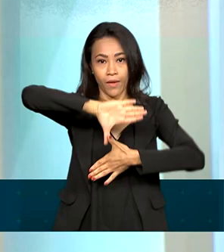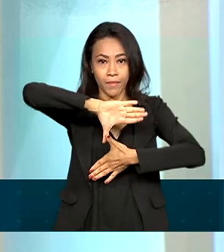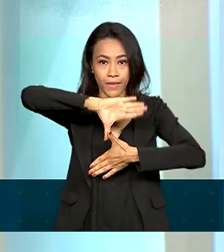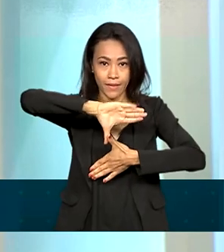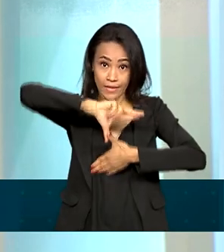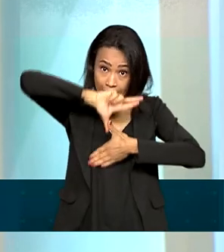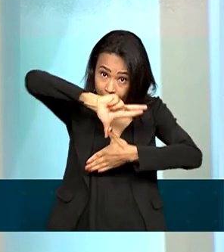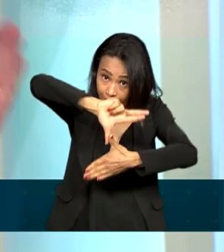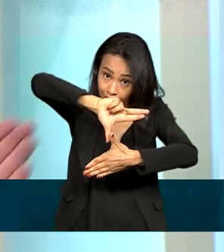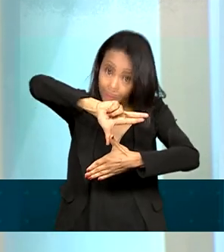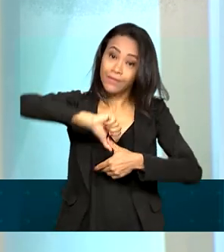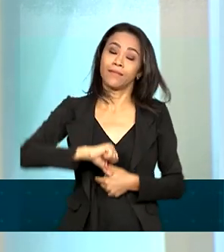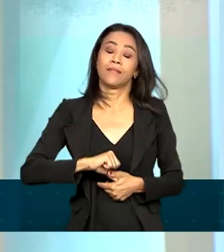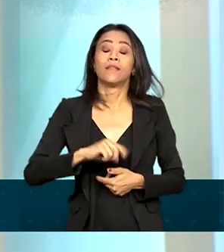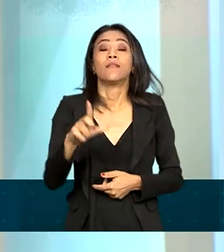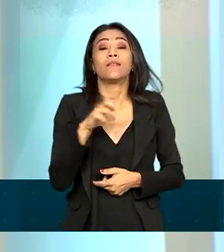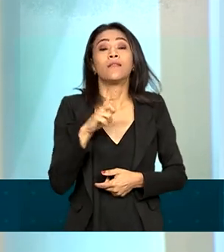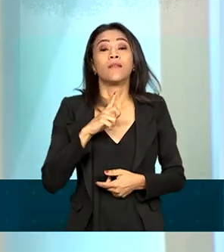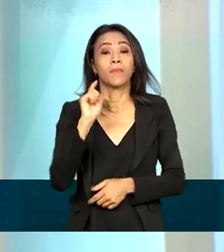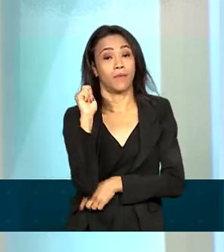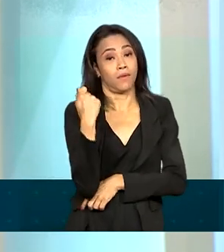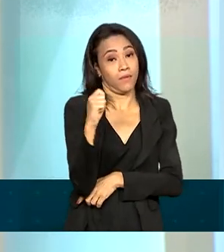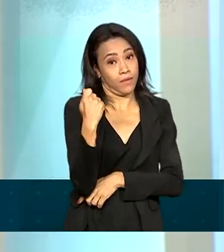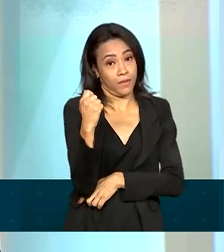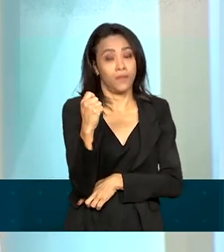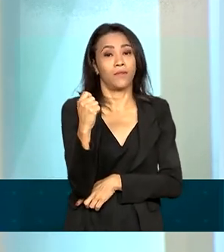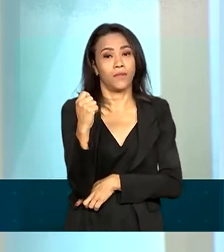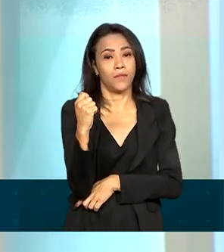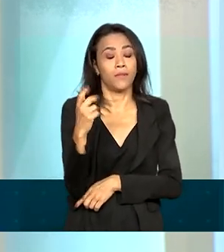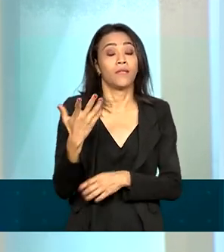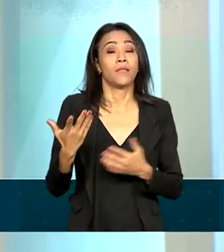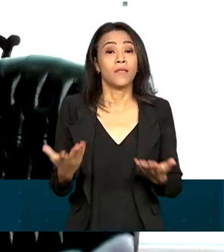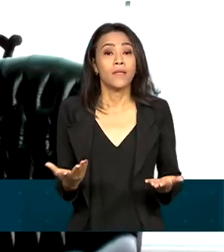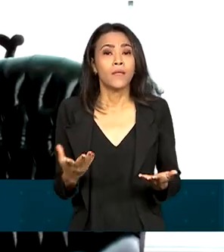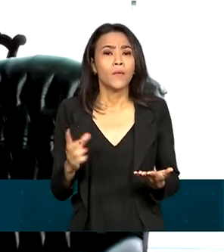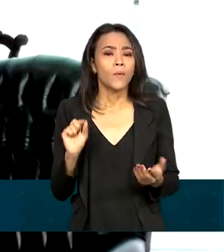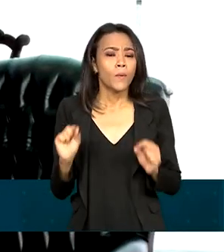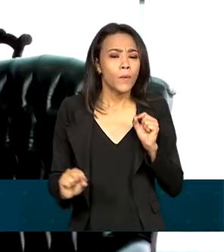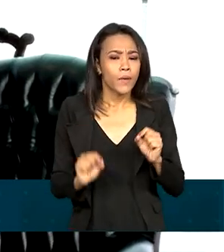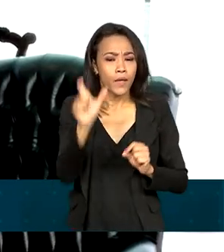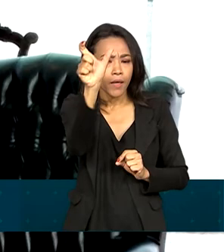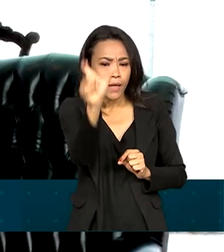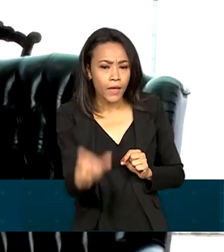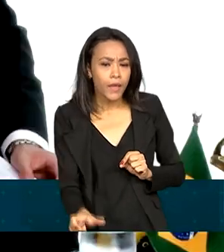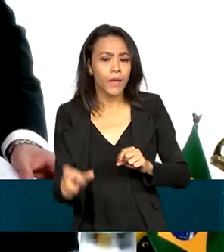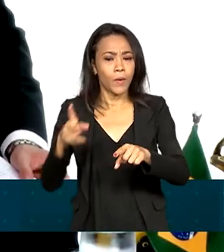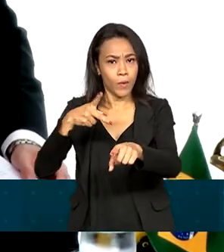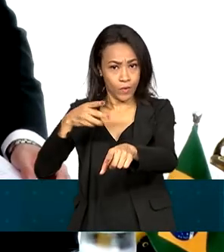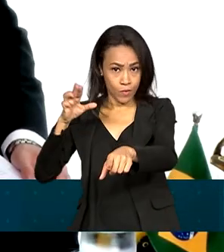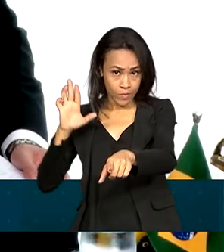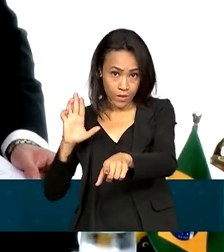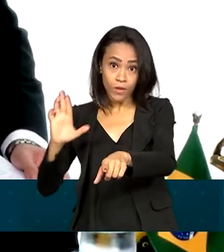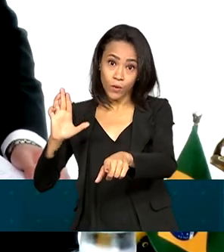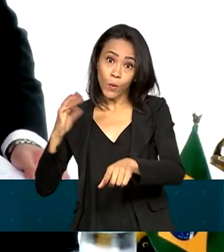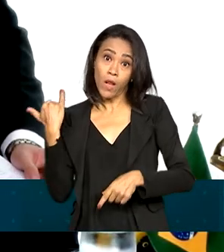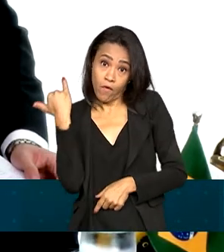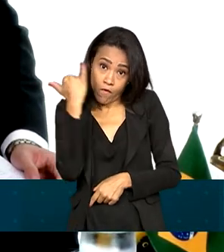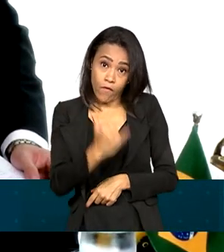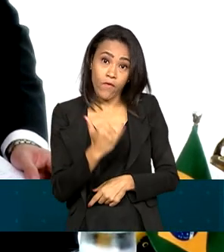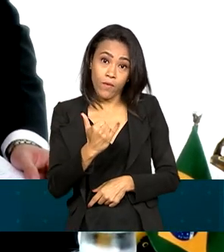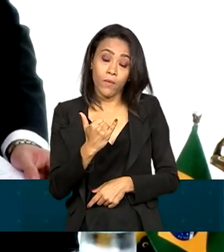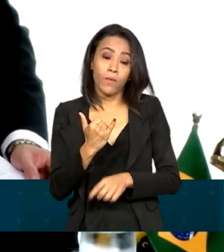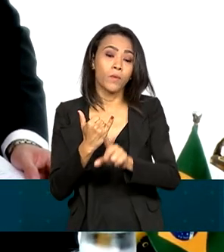Latina, nós temos, então, a Argentina. Não é por acaso que o presidente eleito, Luiz Inácio Lula da Silva, destacou,